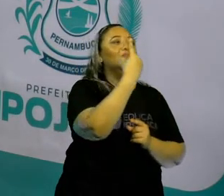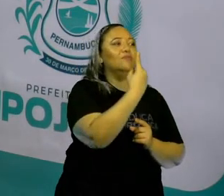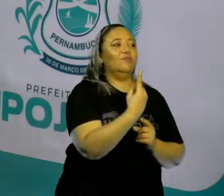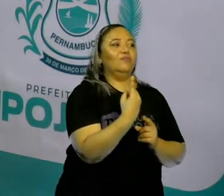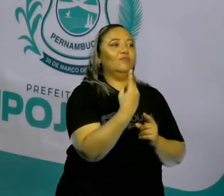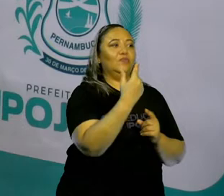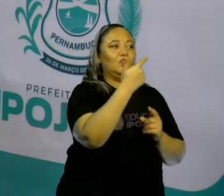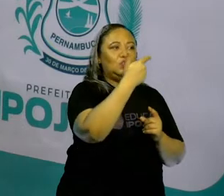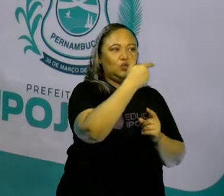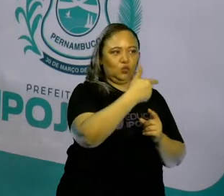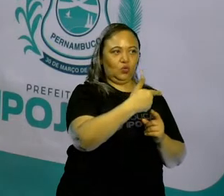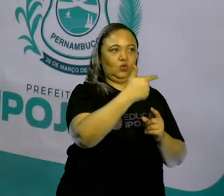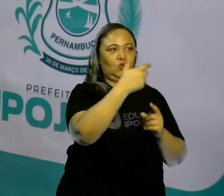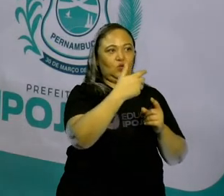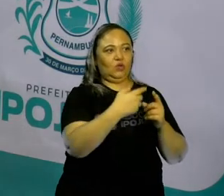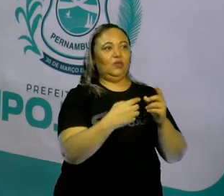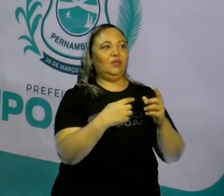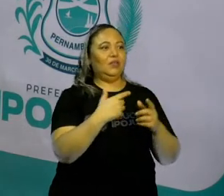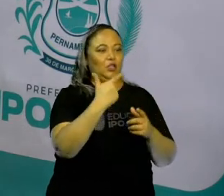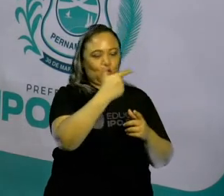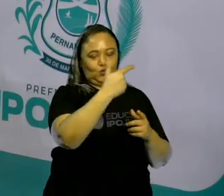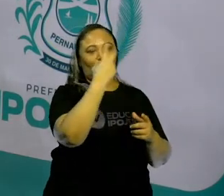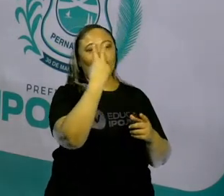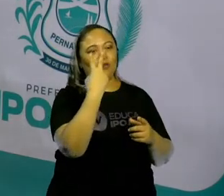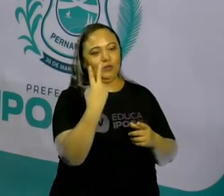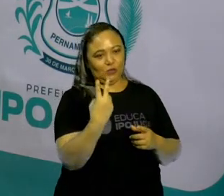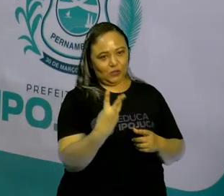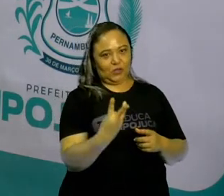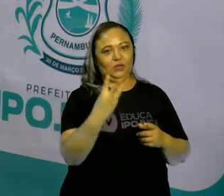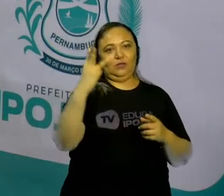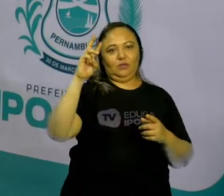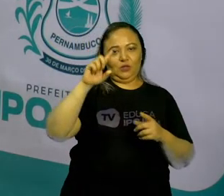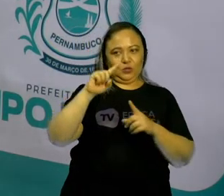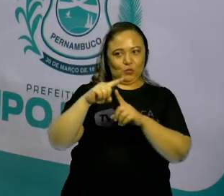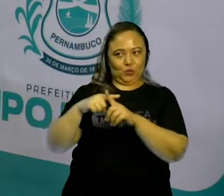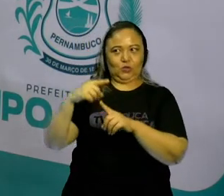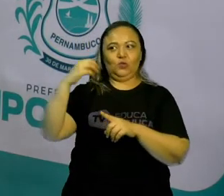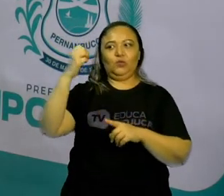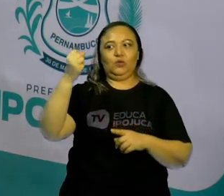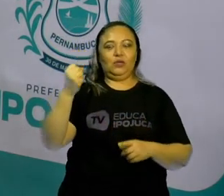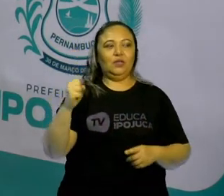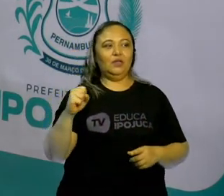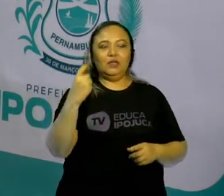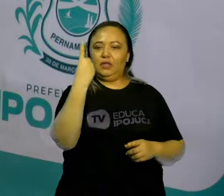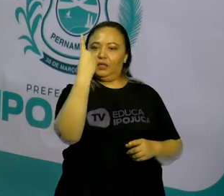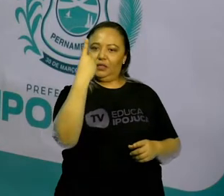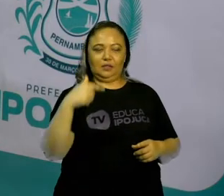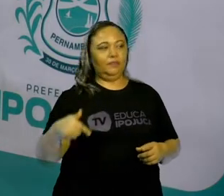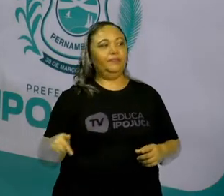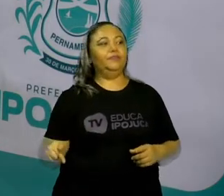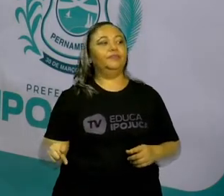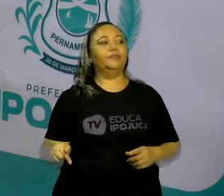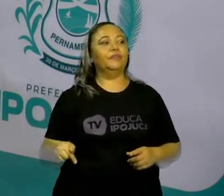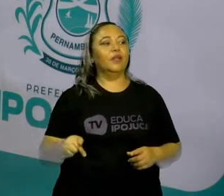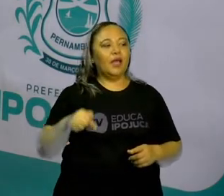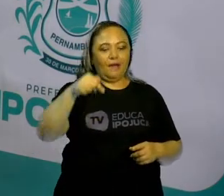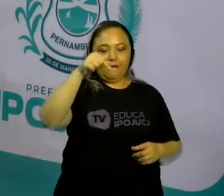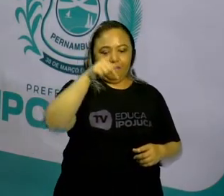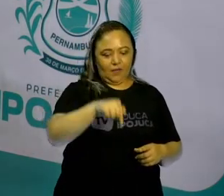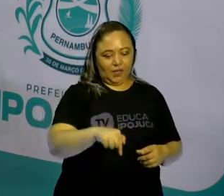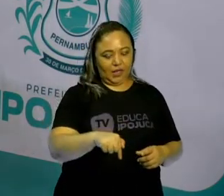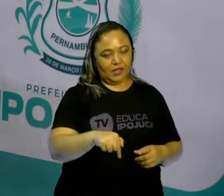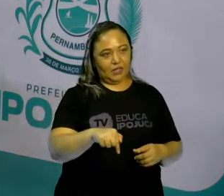2 mais 3 mais 1 mais 3 mais 8, dá o total de 17. 7